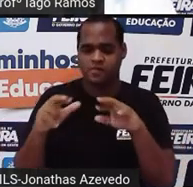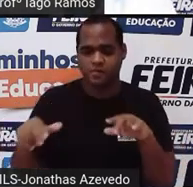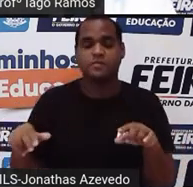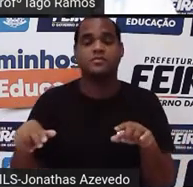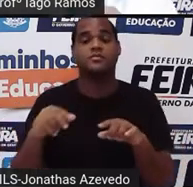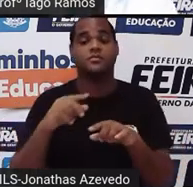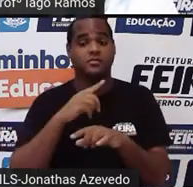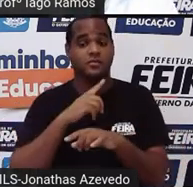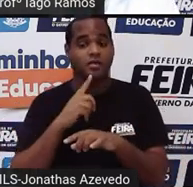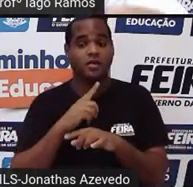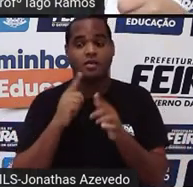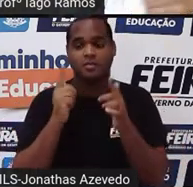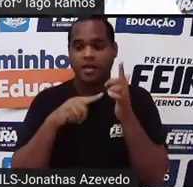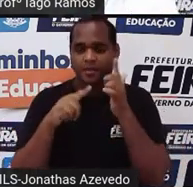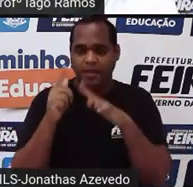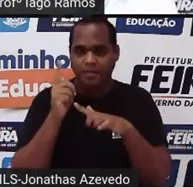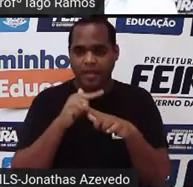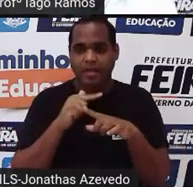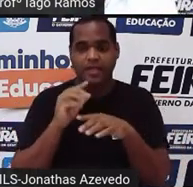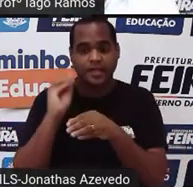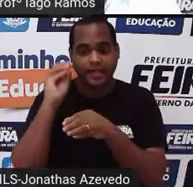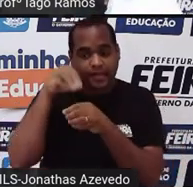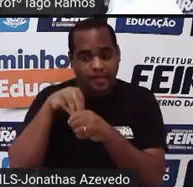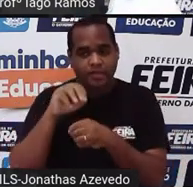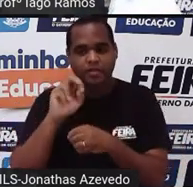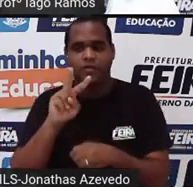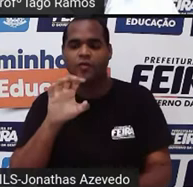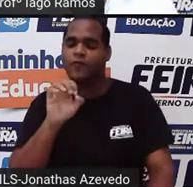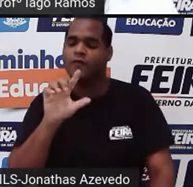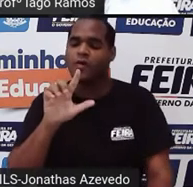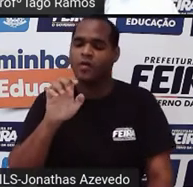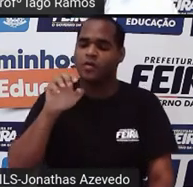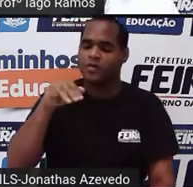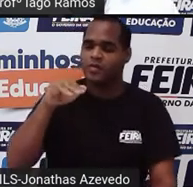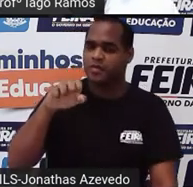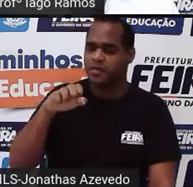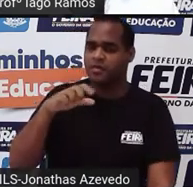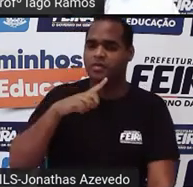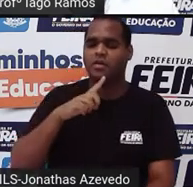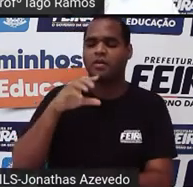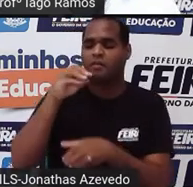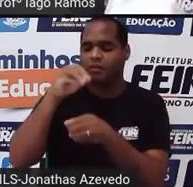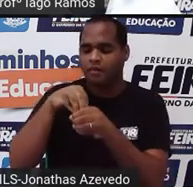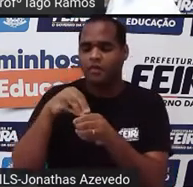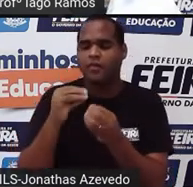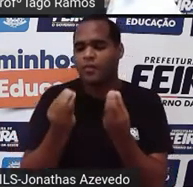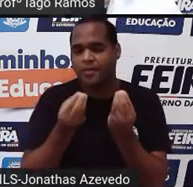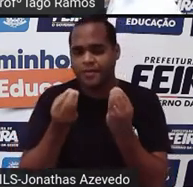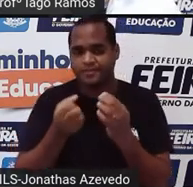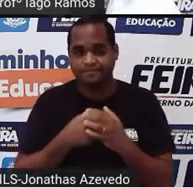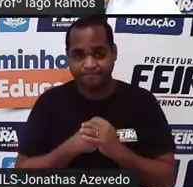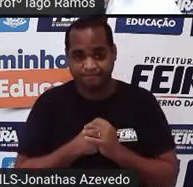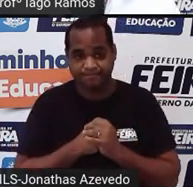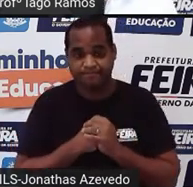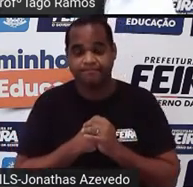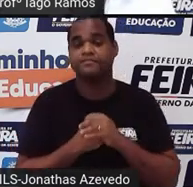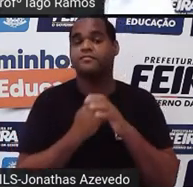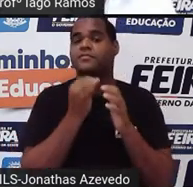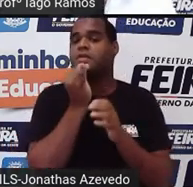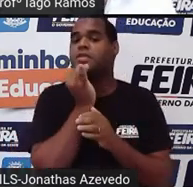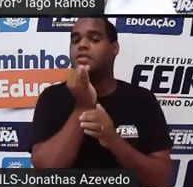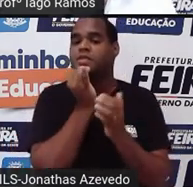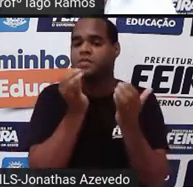dentro do volume daquele sólido geométrico. Tá bom? Por exemplo, uma